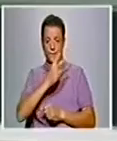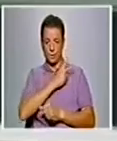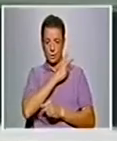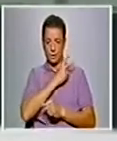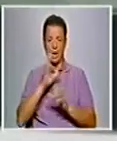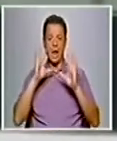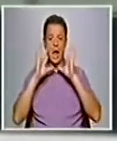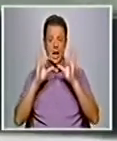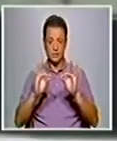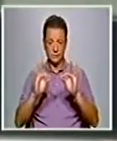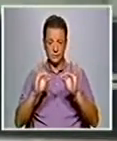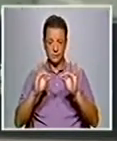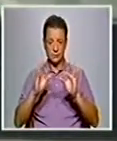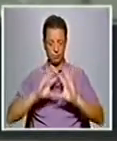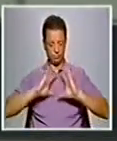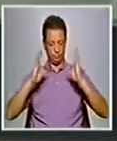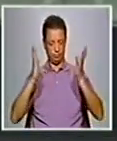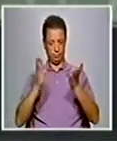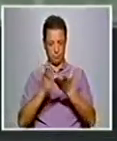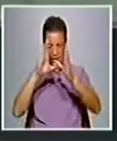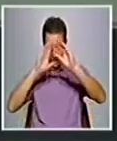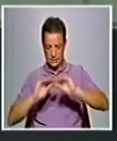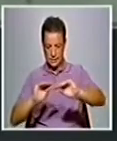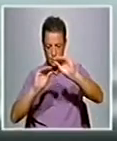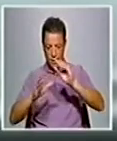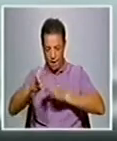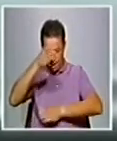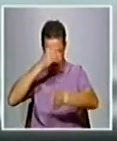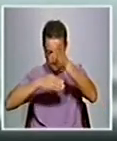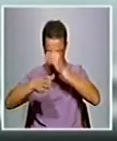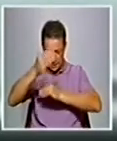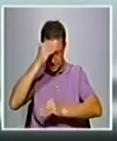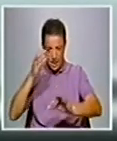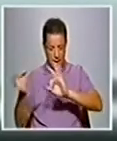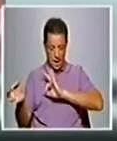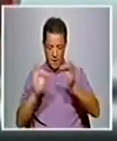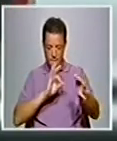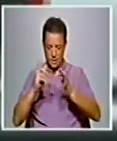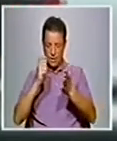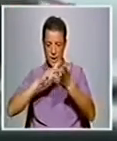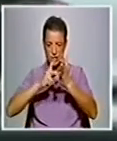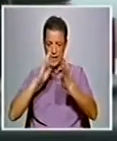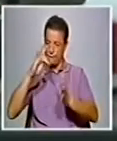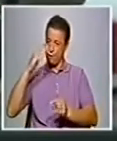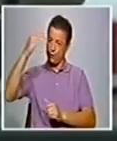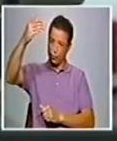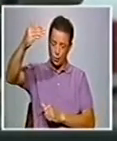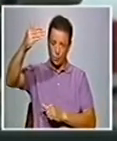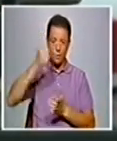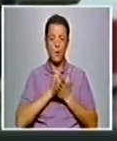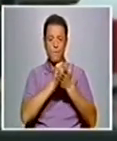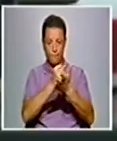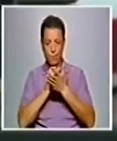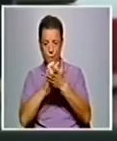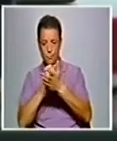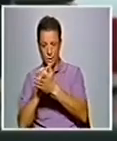É assim, nesta dinâmica intensa de ensino e aprendizagem, que se prepara a matriz da engenharia do futuro, com pilares